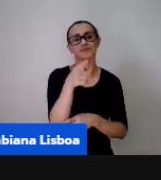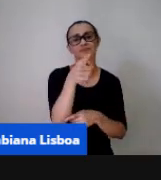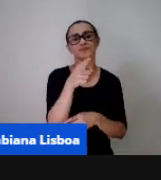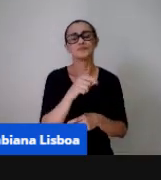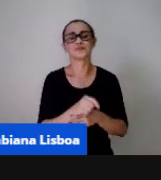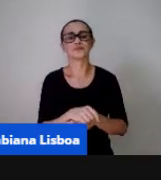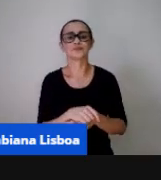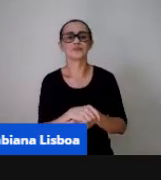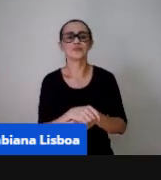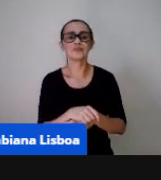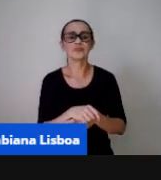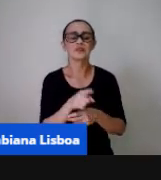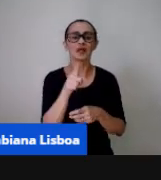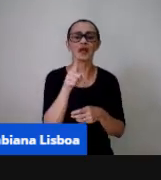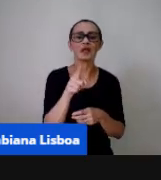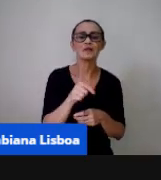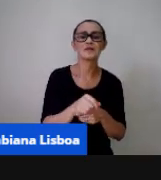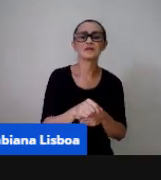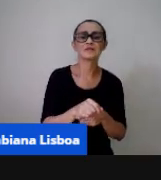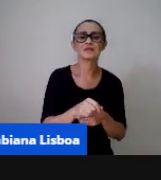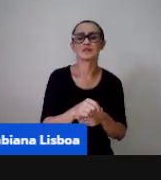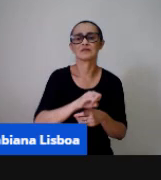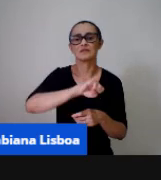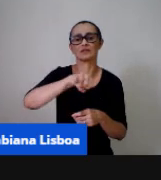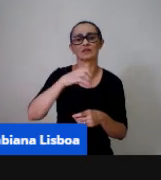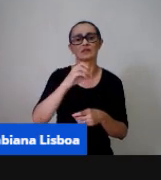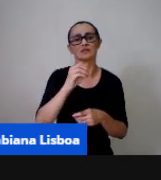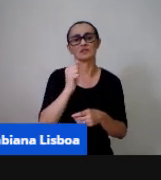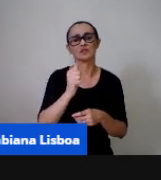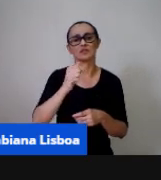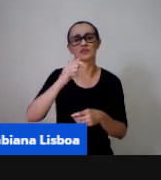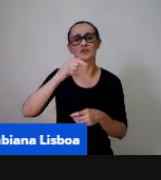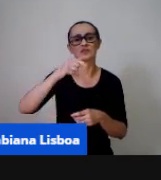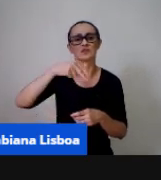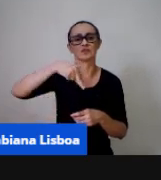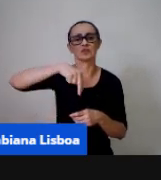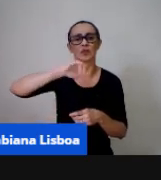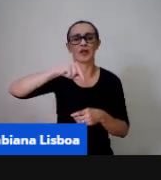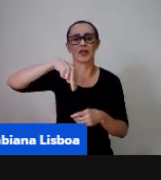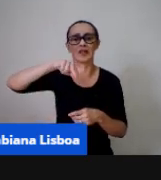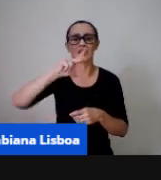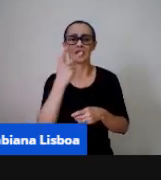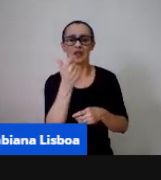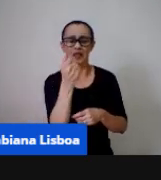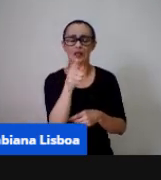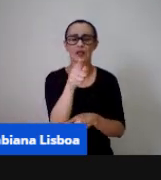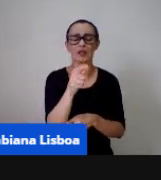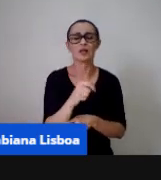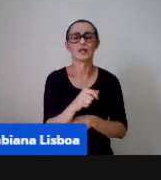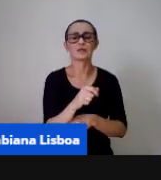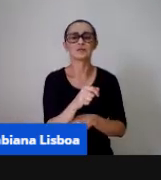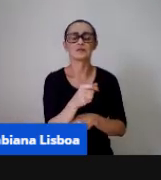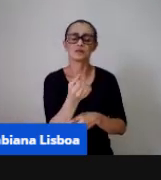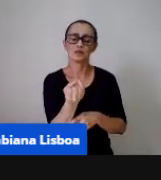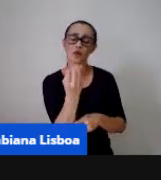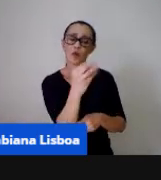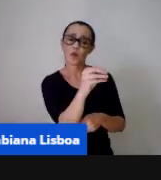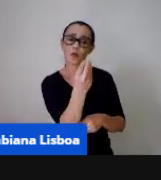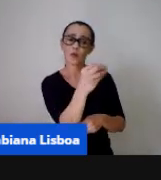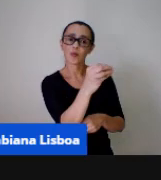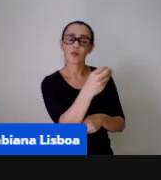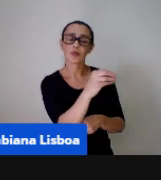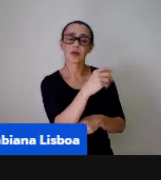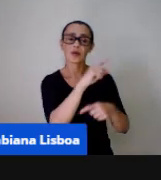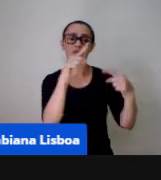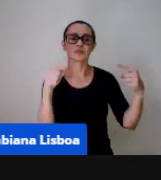Joaninha né também que é aquele jogo de dado que a criança vai colocar as pintinhas de acordo com o número que saiu do